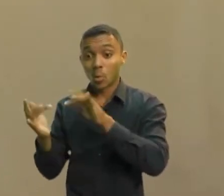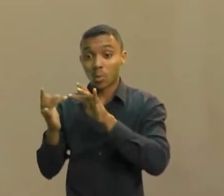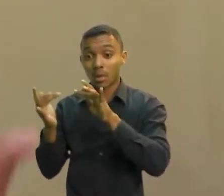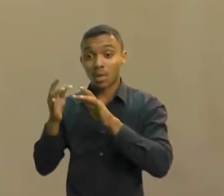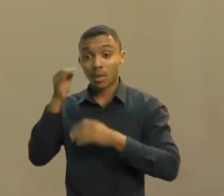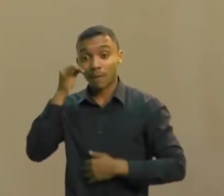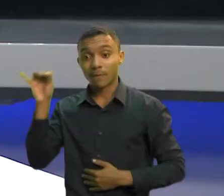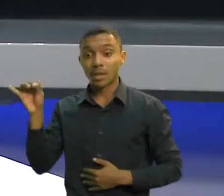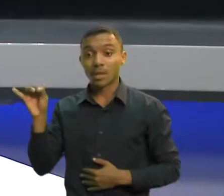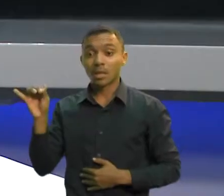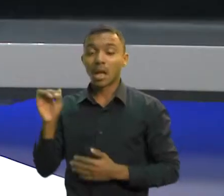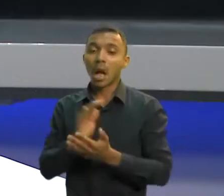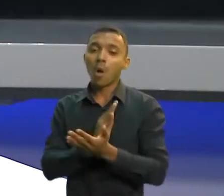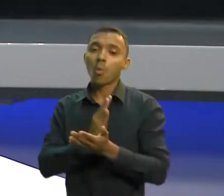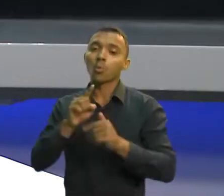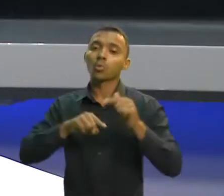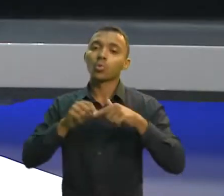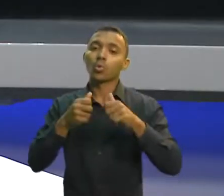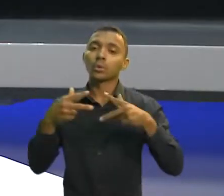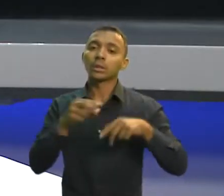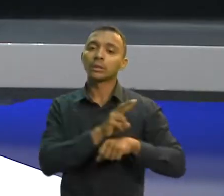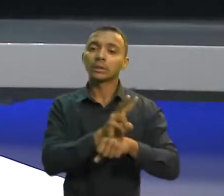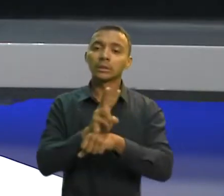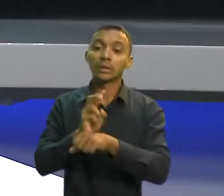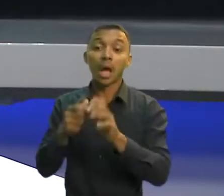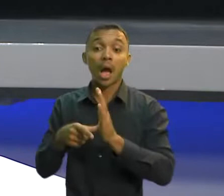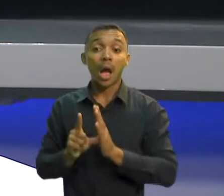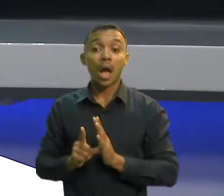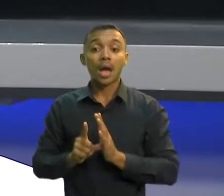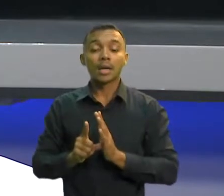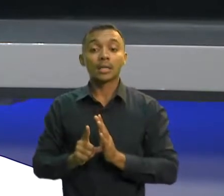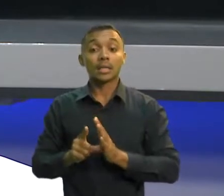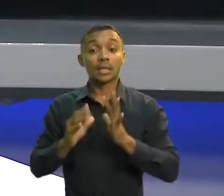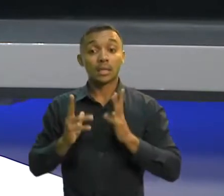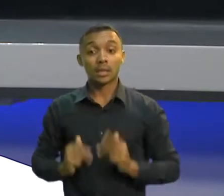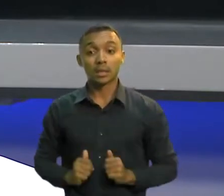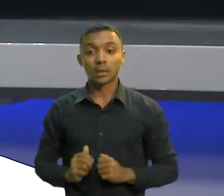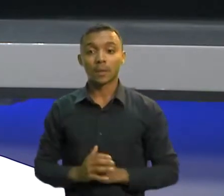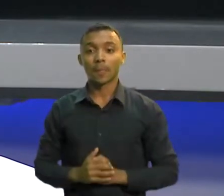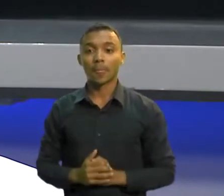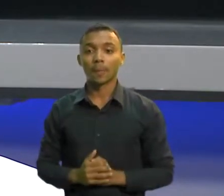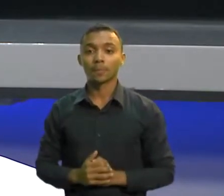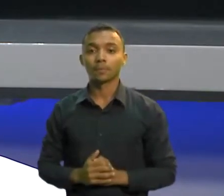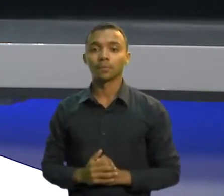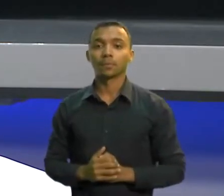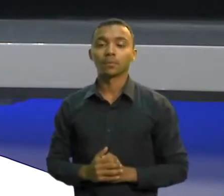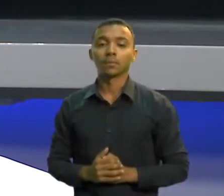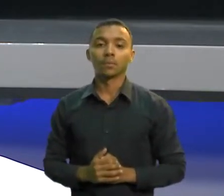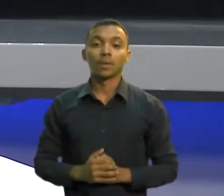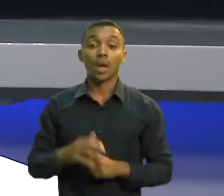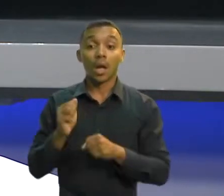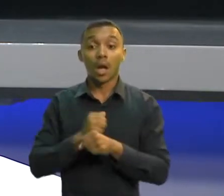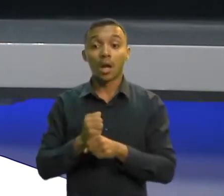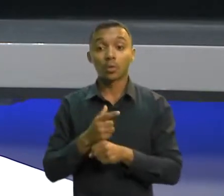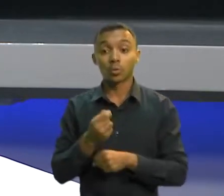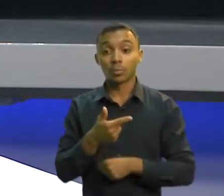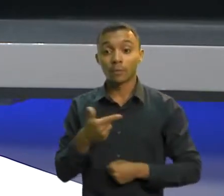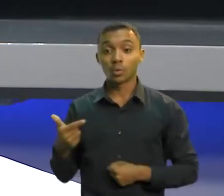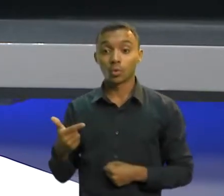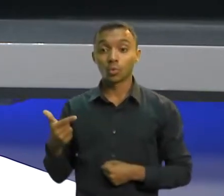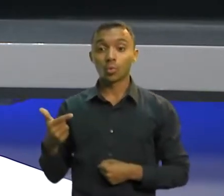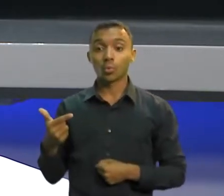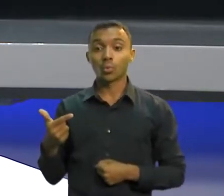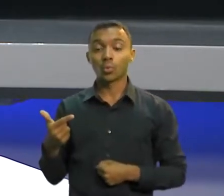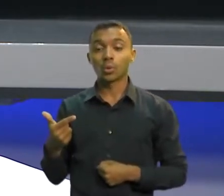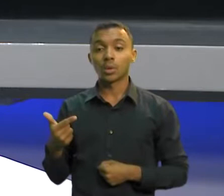produtos de forma segura. Uma novidade na declaração do Imposto de Renda 2022. Os testes de Covid